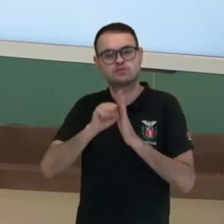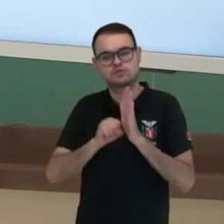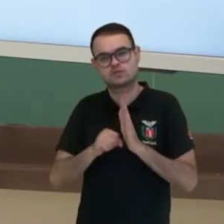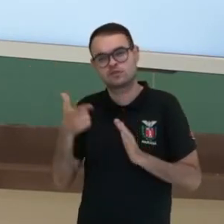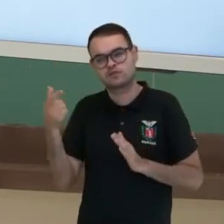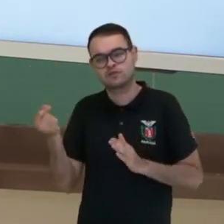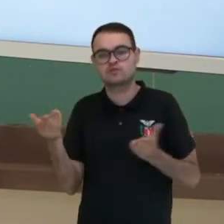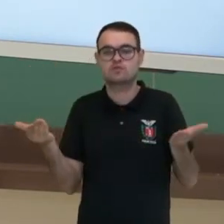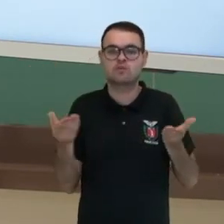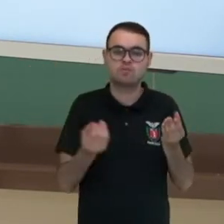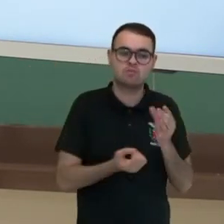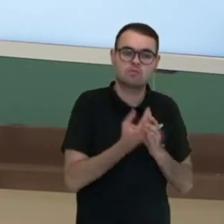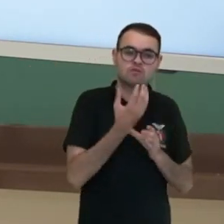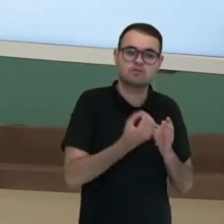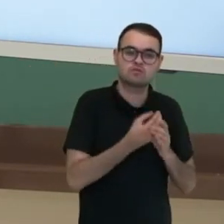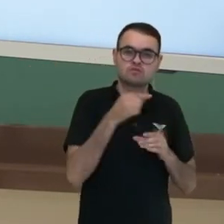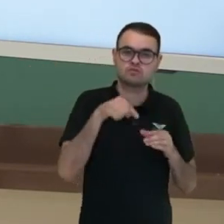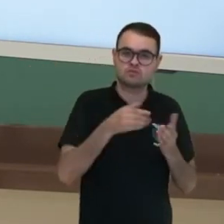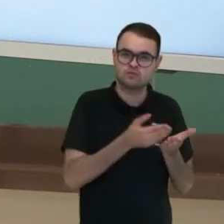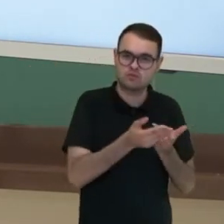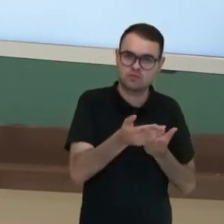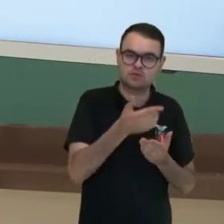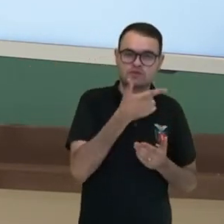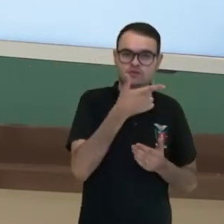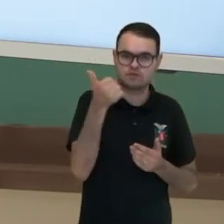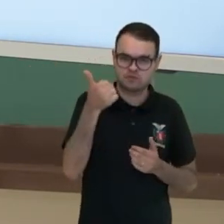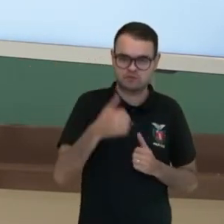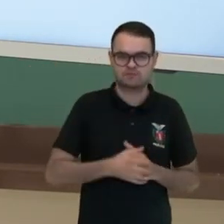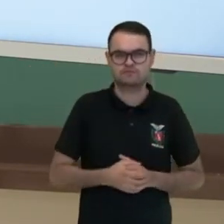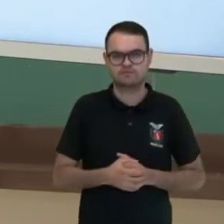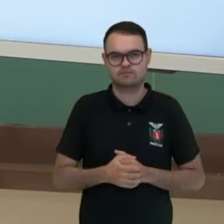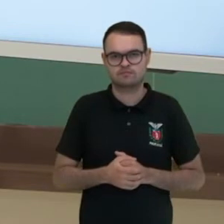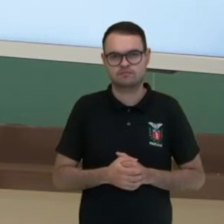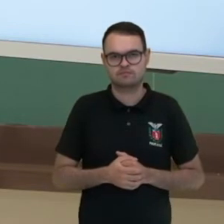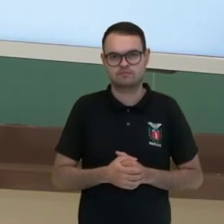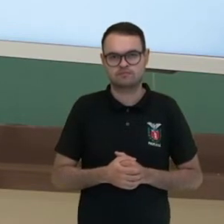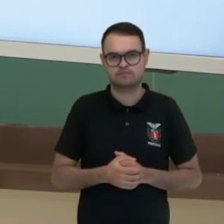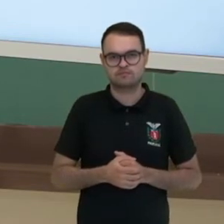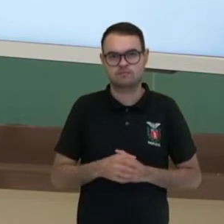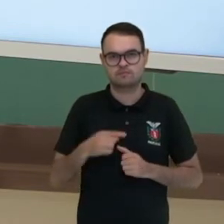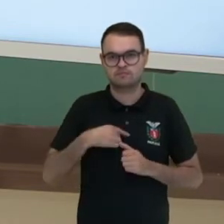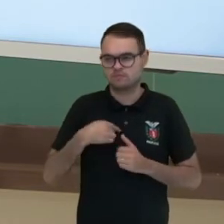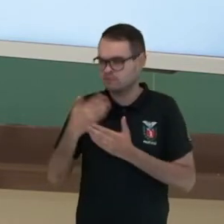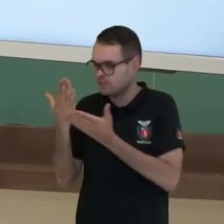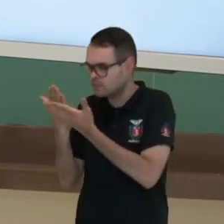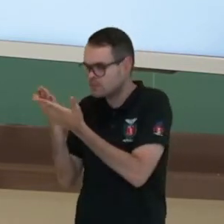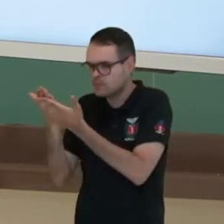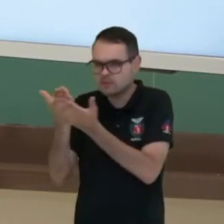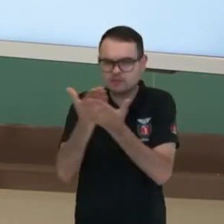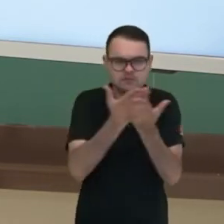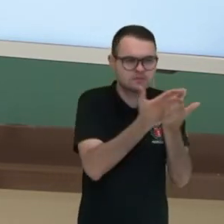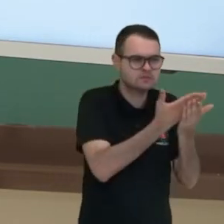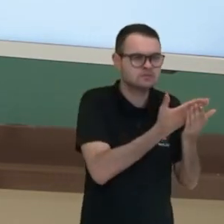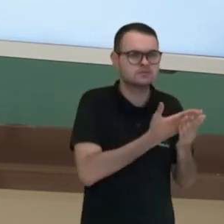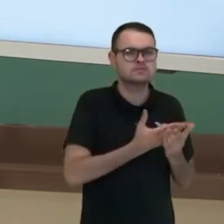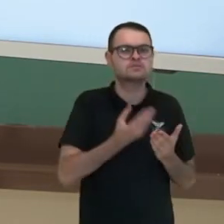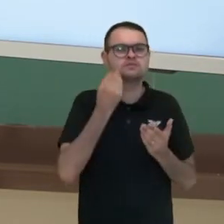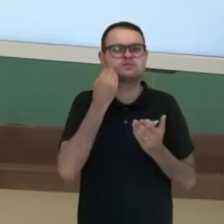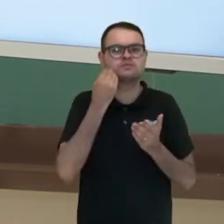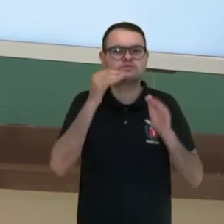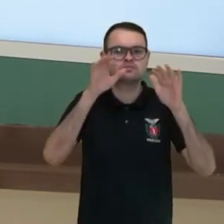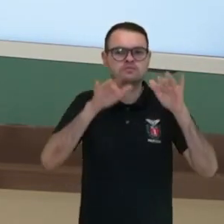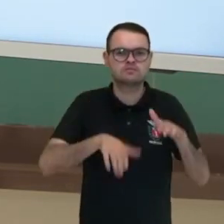como eu produzo no início do século XXI? Então, eu me debruço sobre essas questões para fazer a